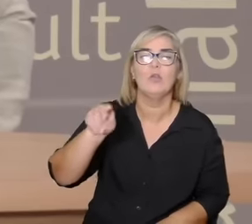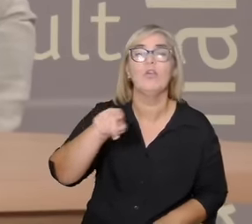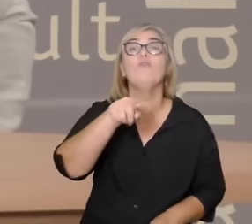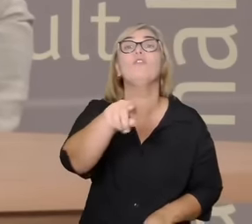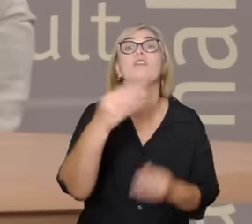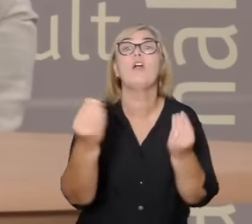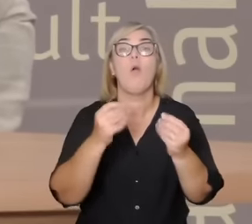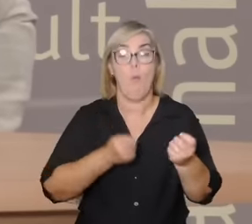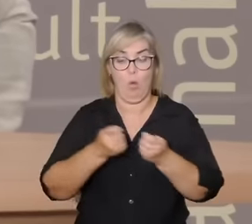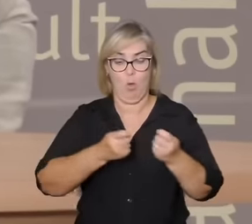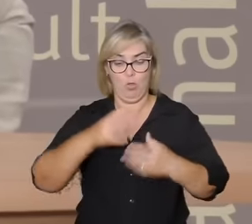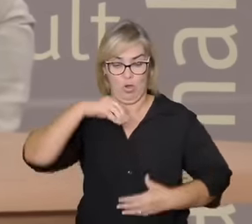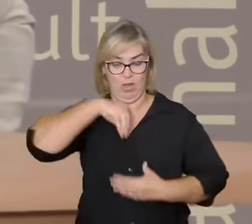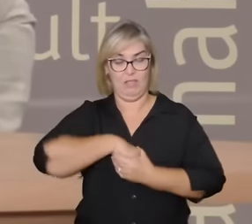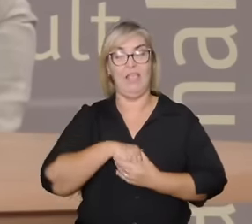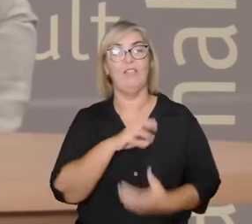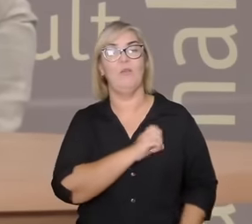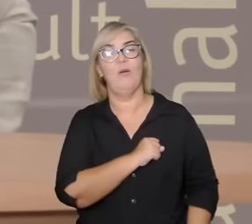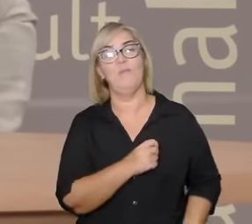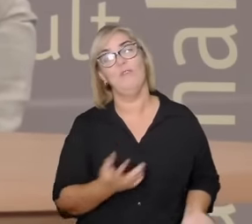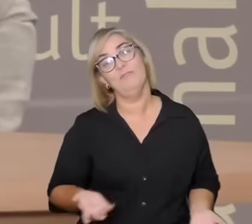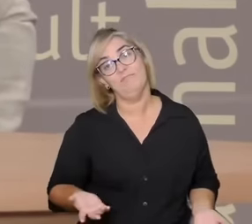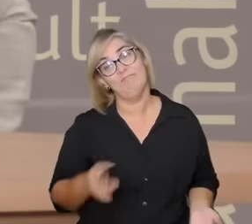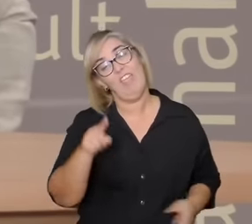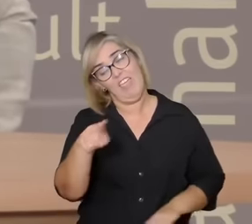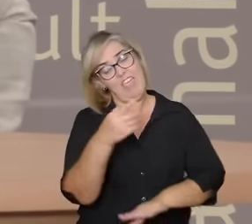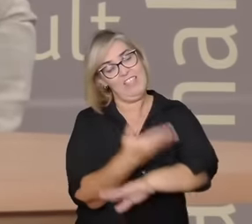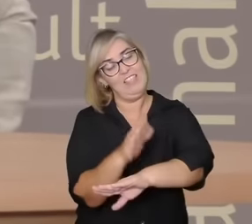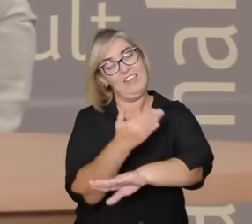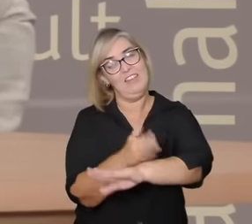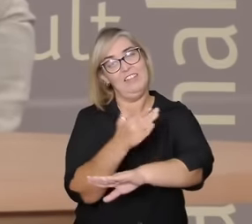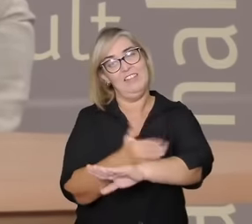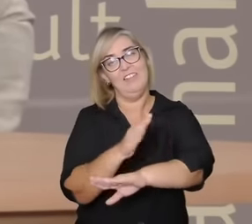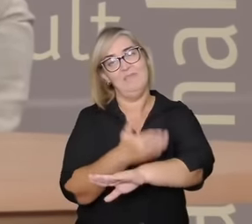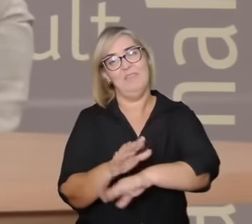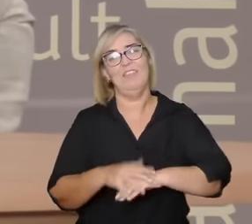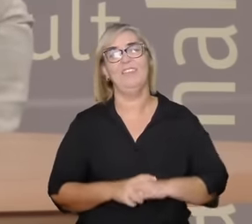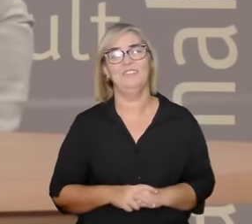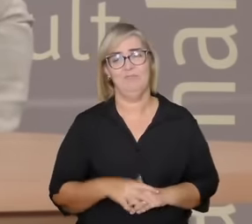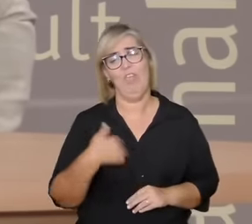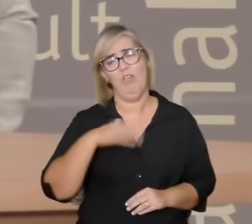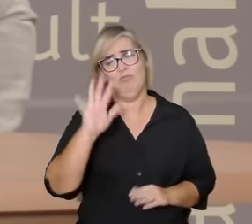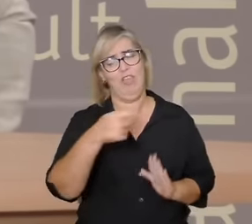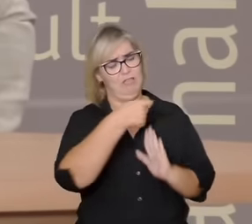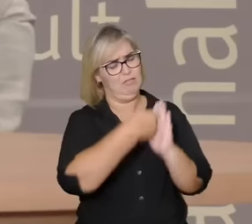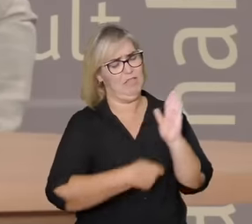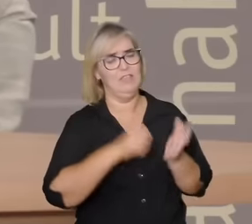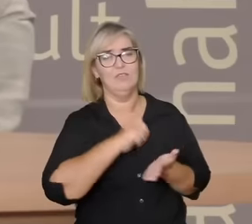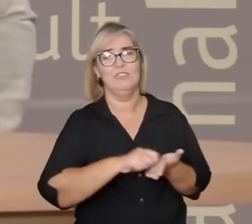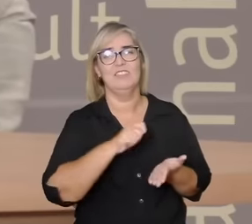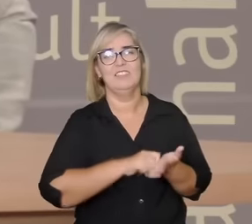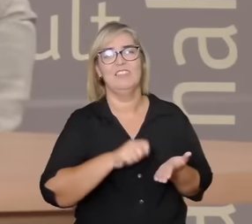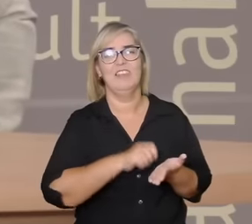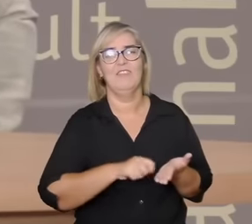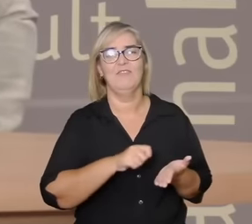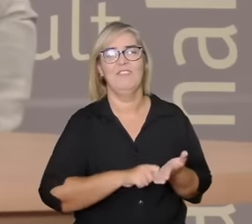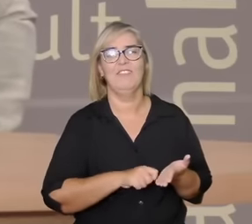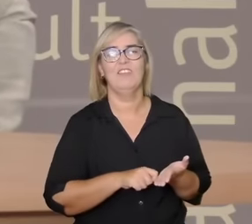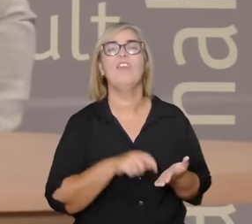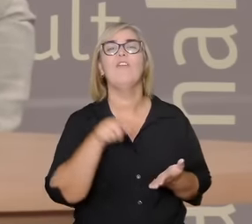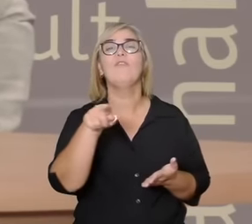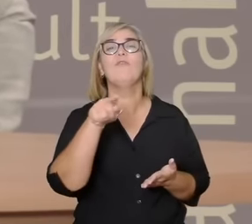e isso também é um treinamento é o eu tenho costumo falar eu já escrevi um texto sobre isso que é o simulador afetivo